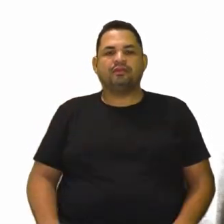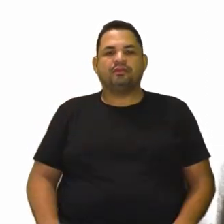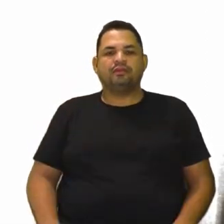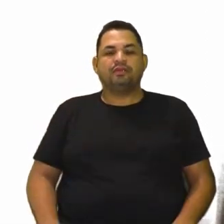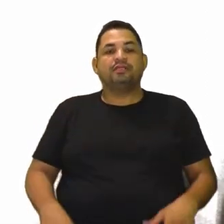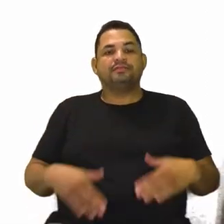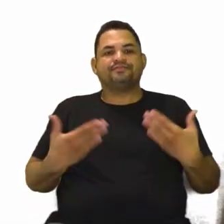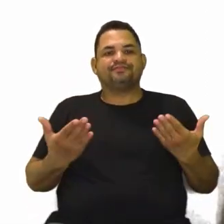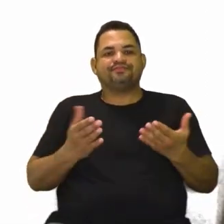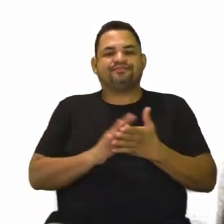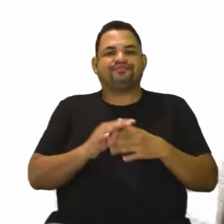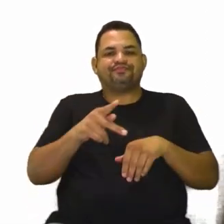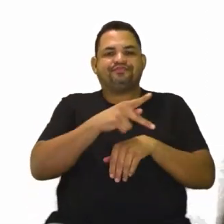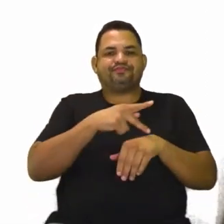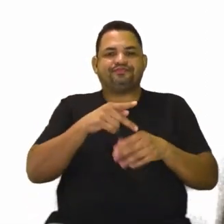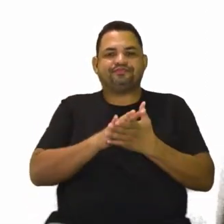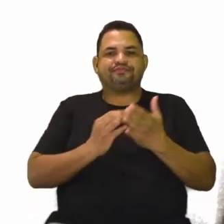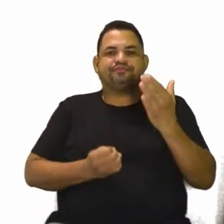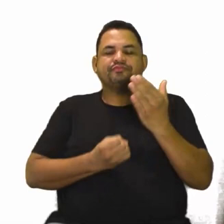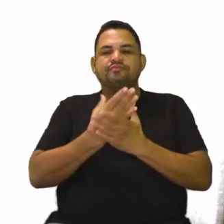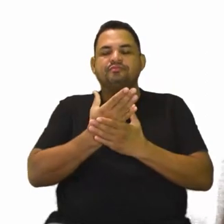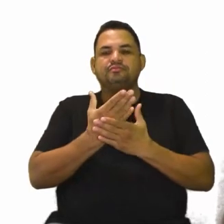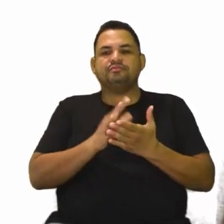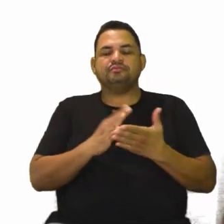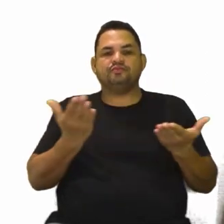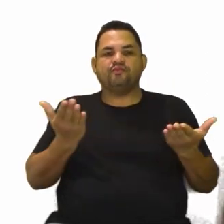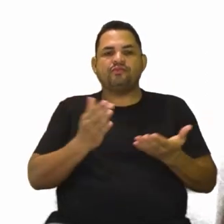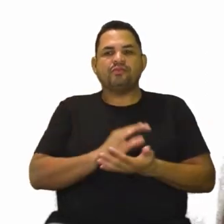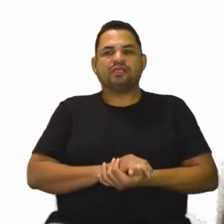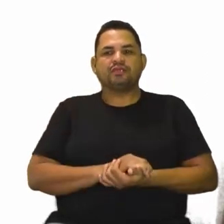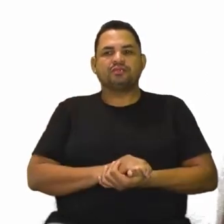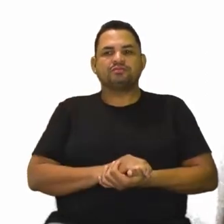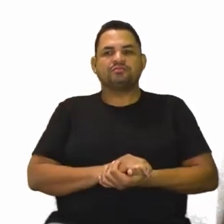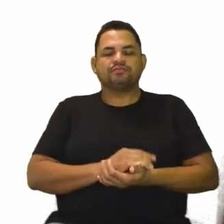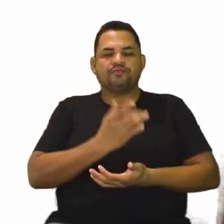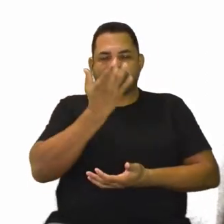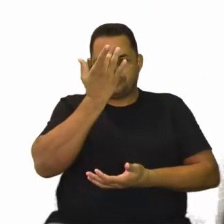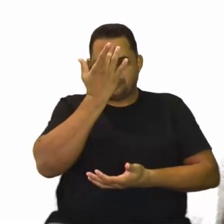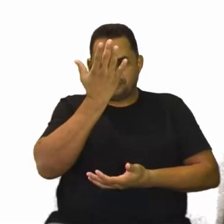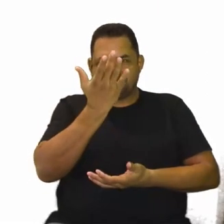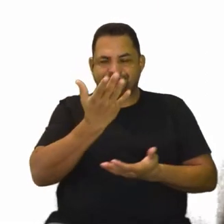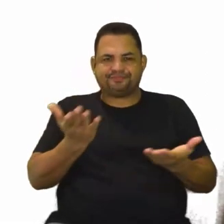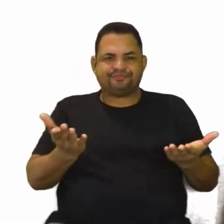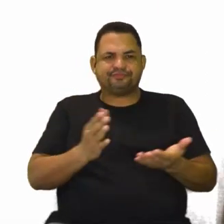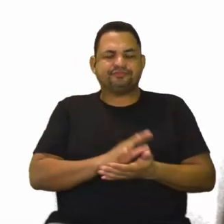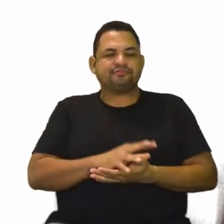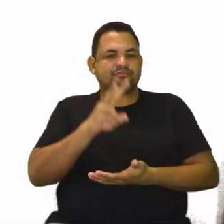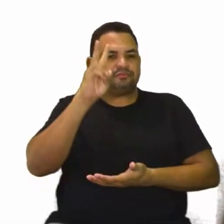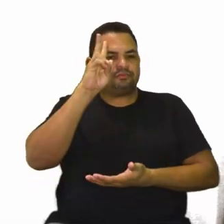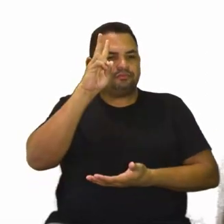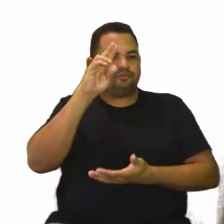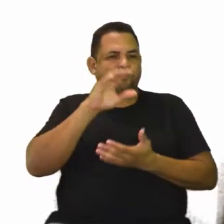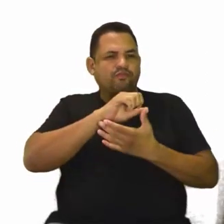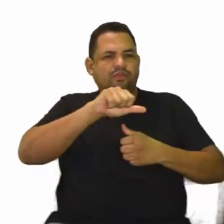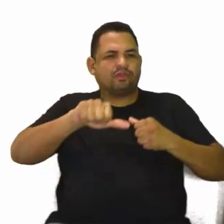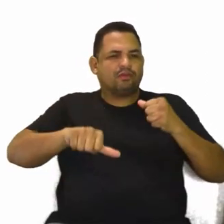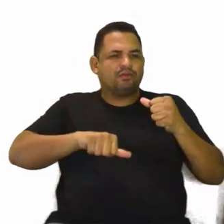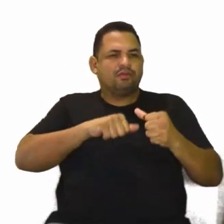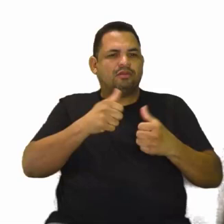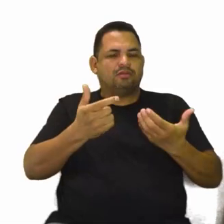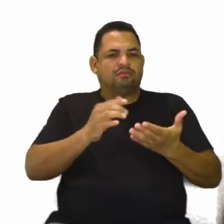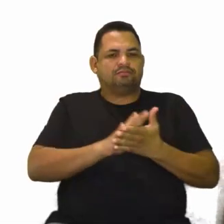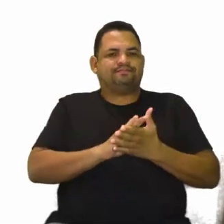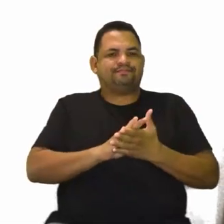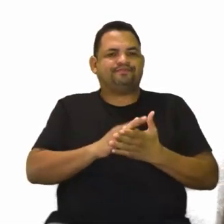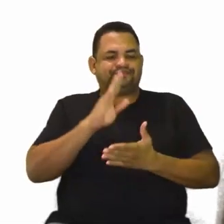E aí? Quais foram esses países criados? Vamos lá? Fácil, fácil. daí, ó. Lembra que houve uma mudança grande ali,